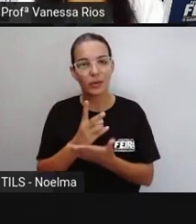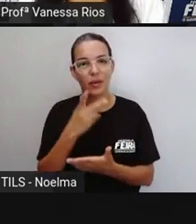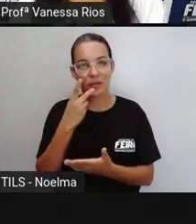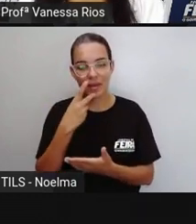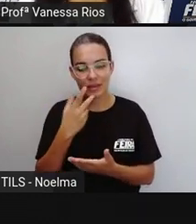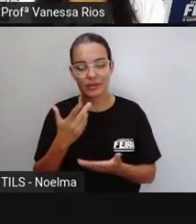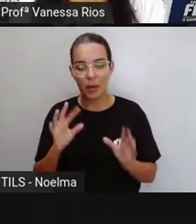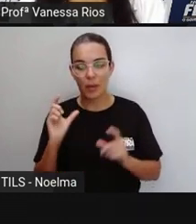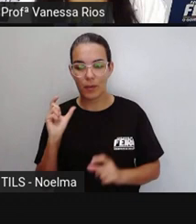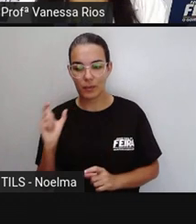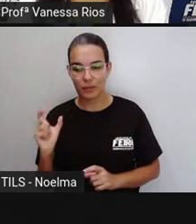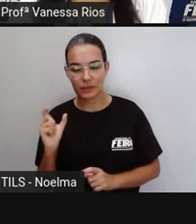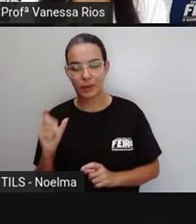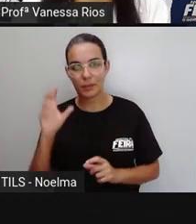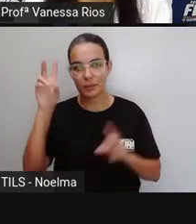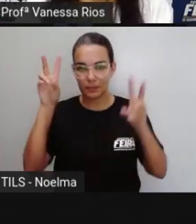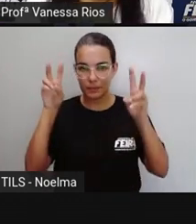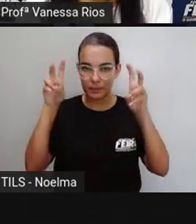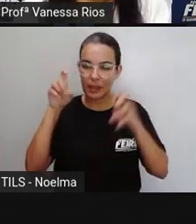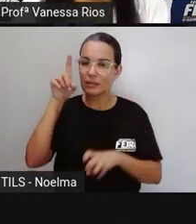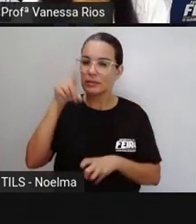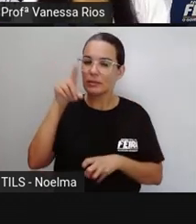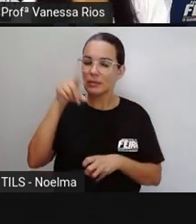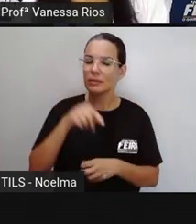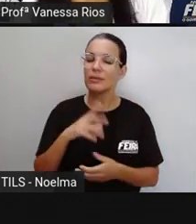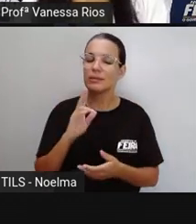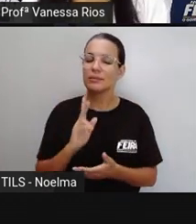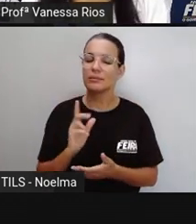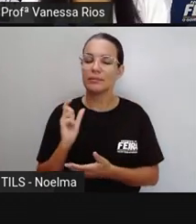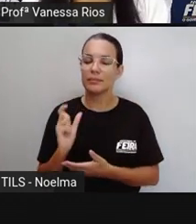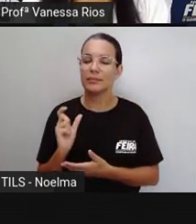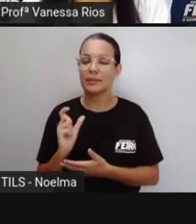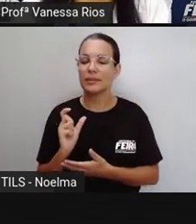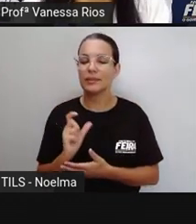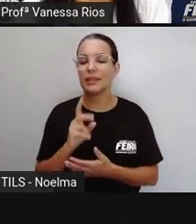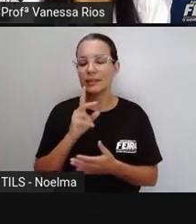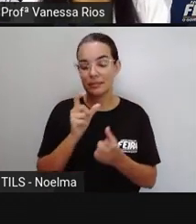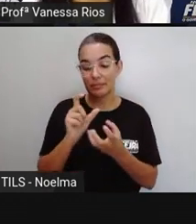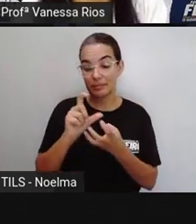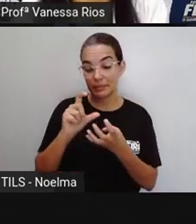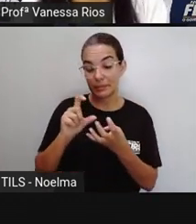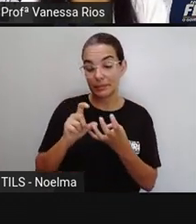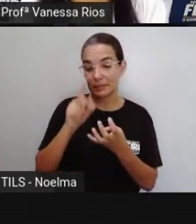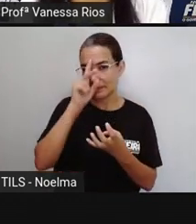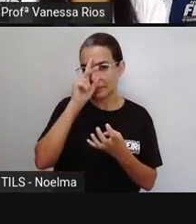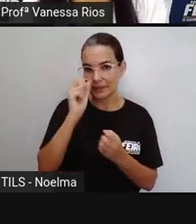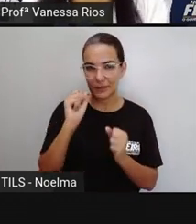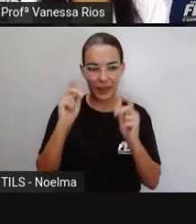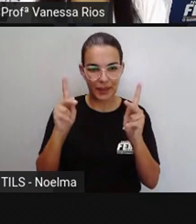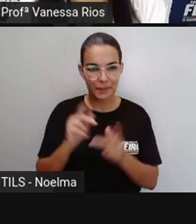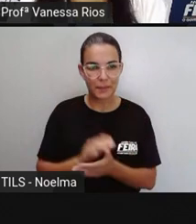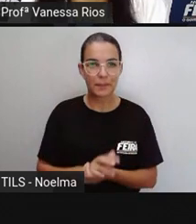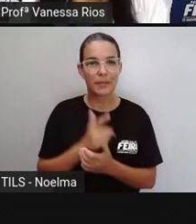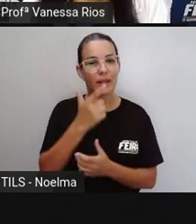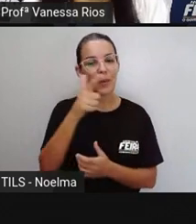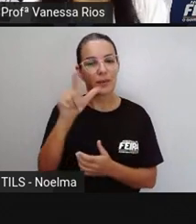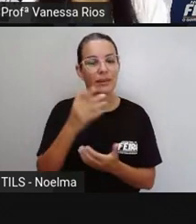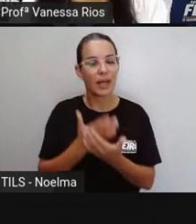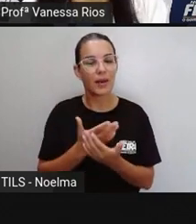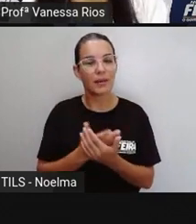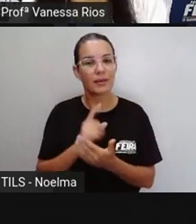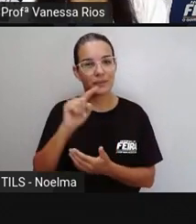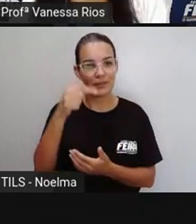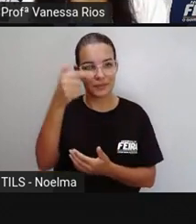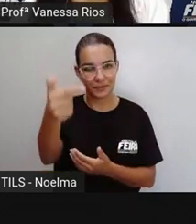falando aí da acentuação das palavras, né? As sílabas tônicas das palavras, tá certo? Em outras aulas